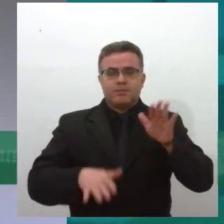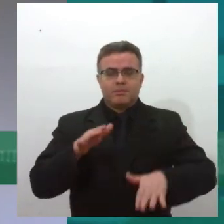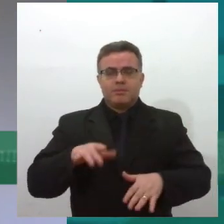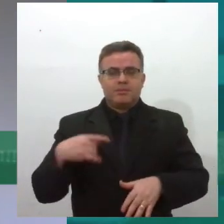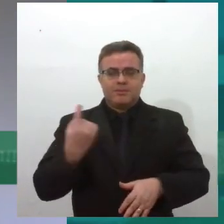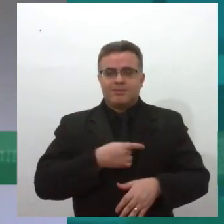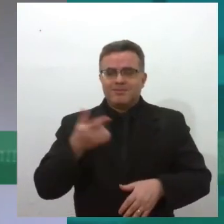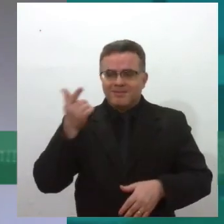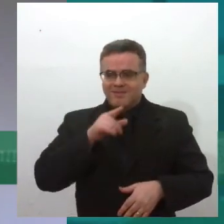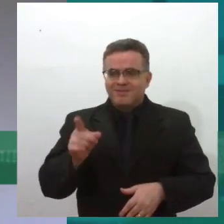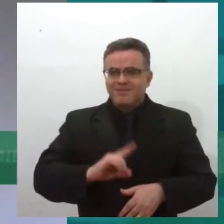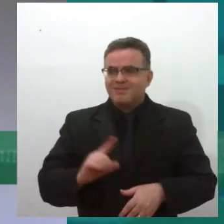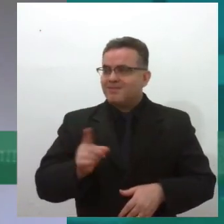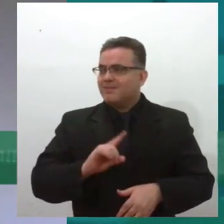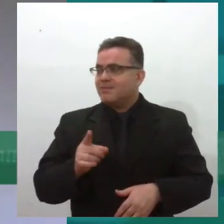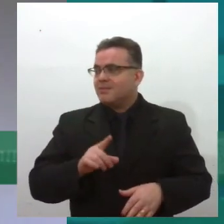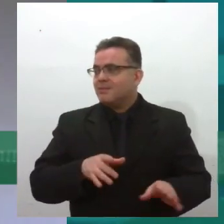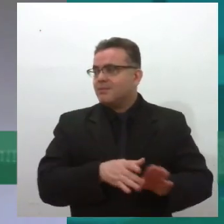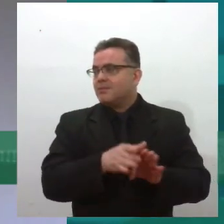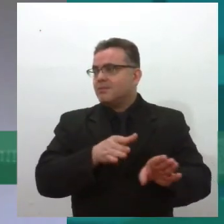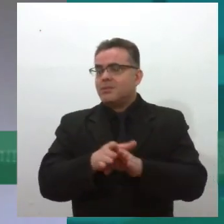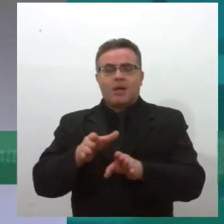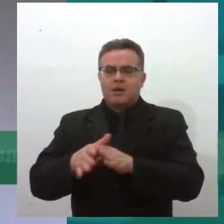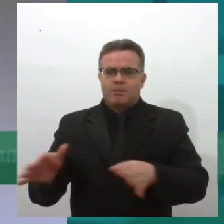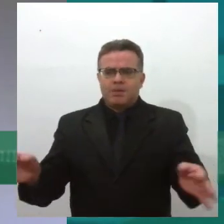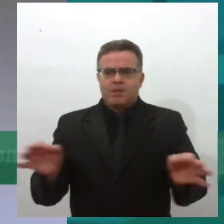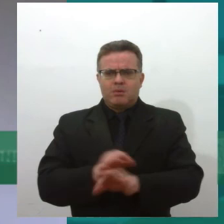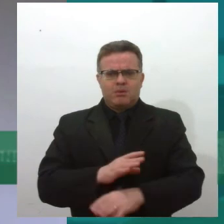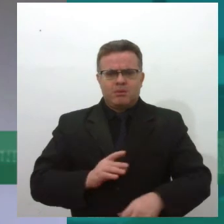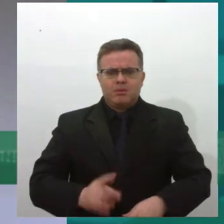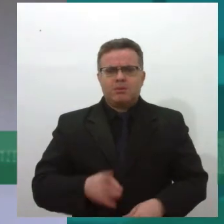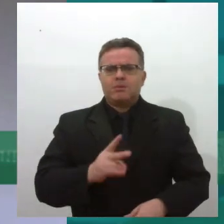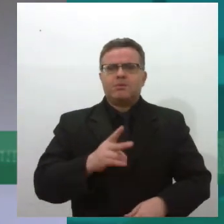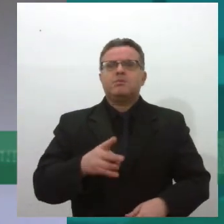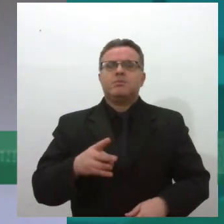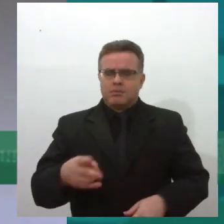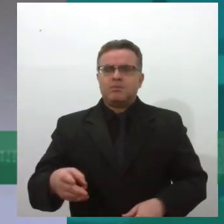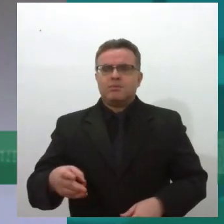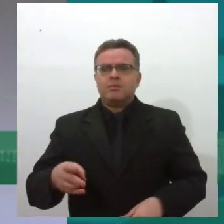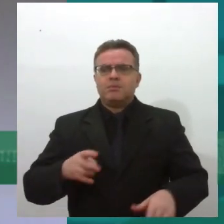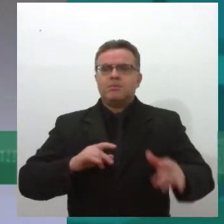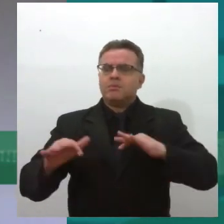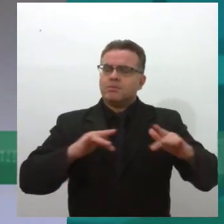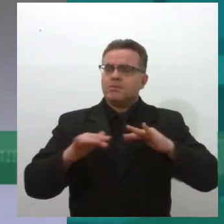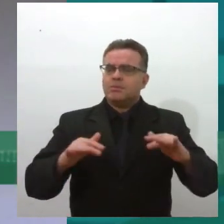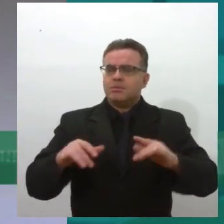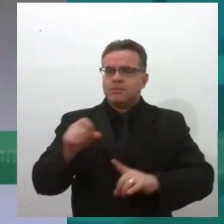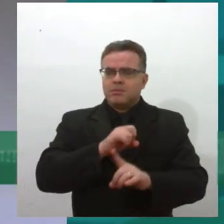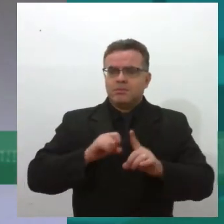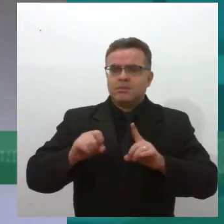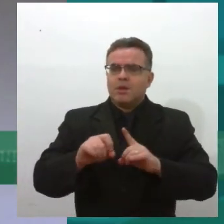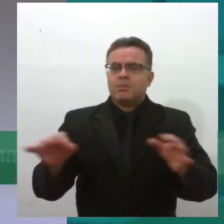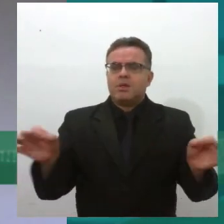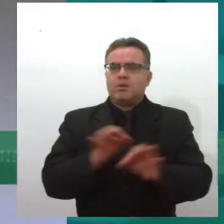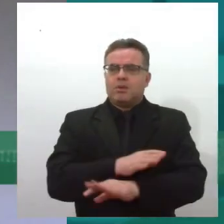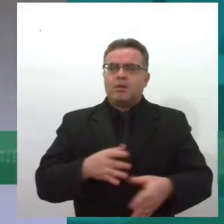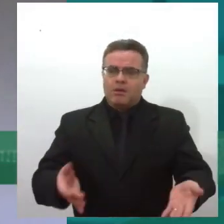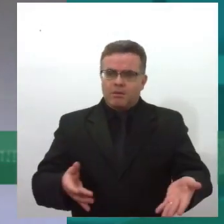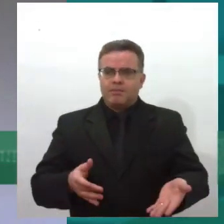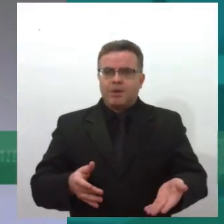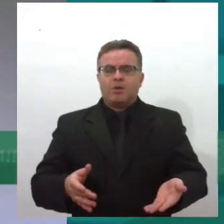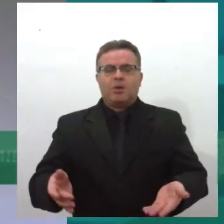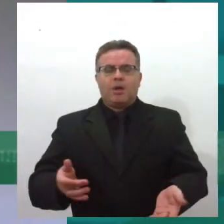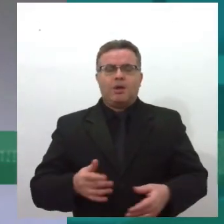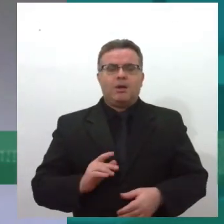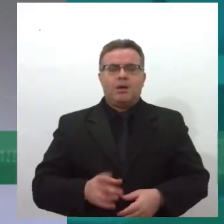consiga intervir, a medicina tem seus limites, né, mas a condição social, aí, é uma situação que ela é